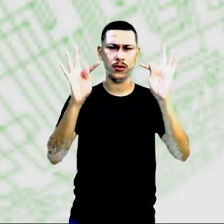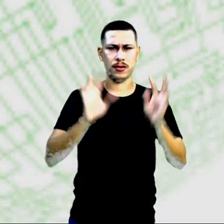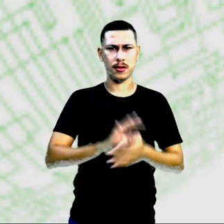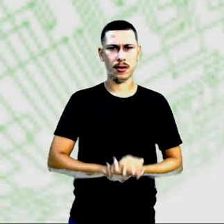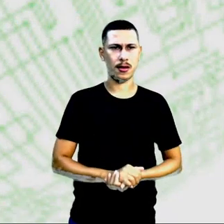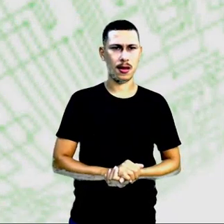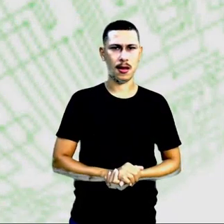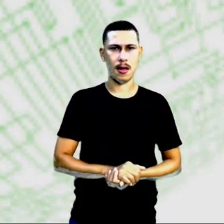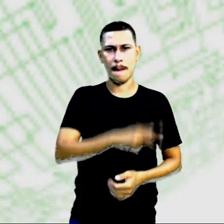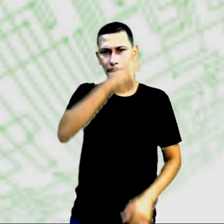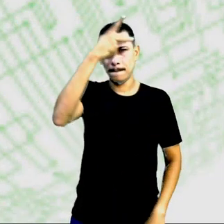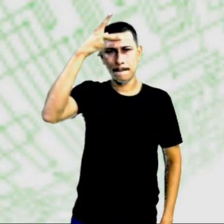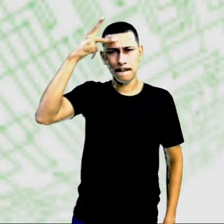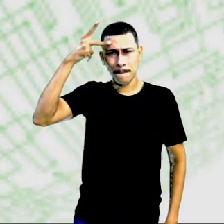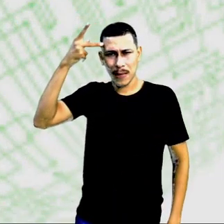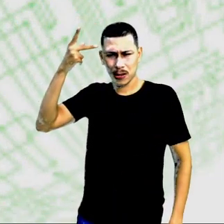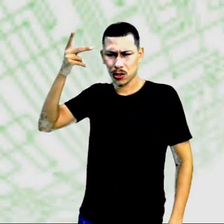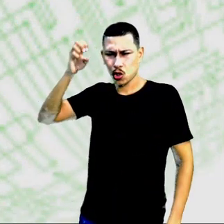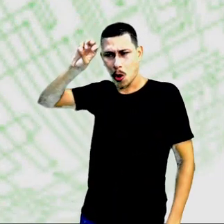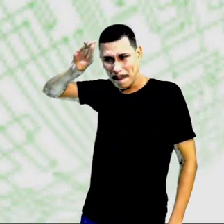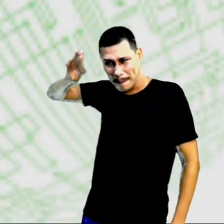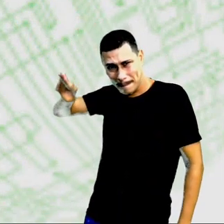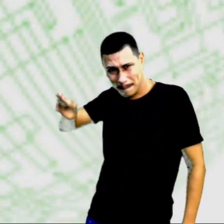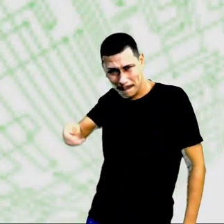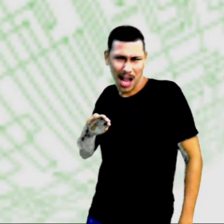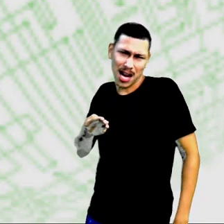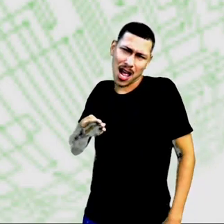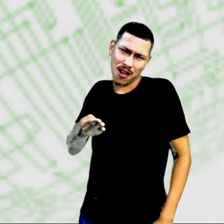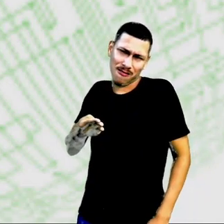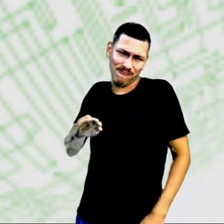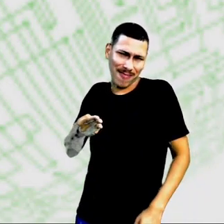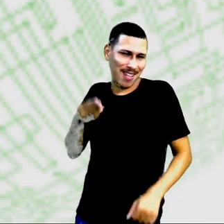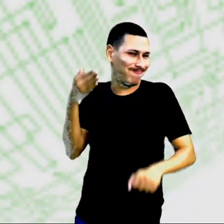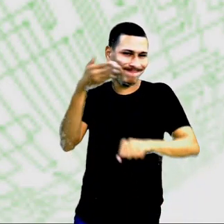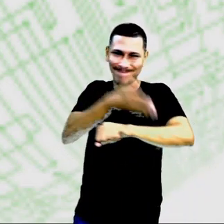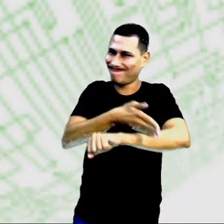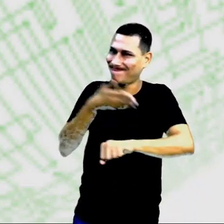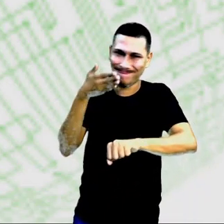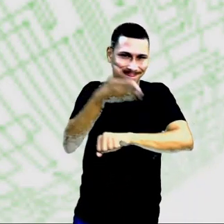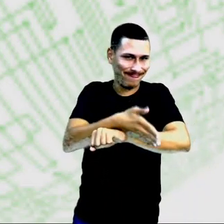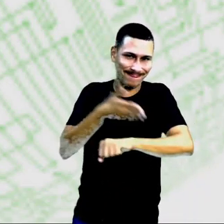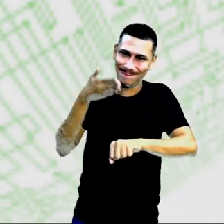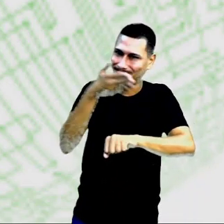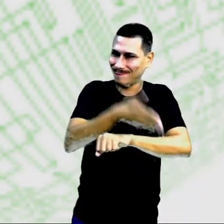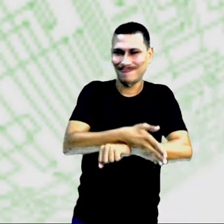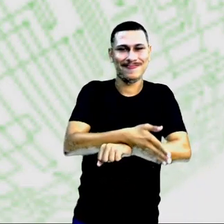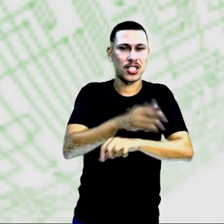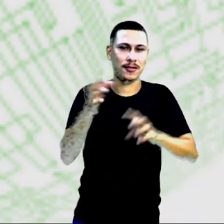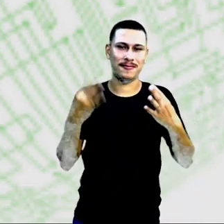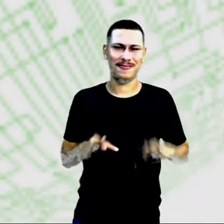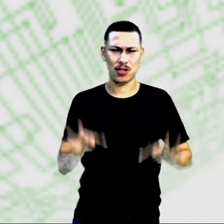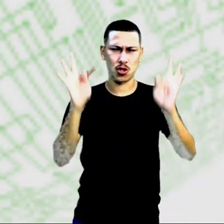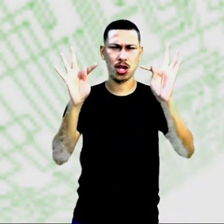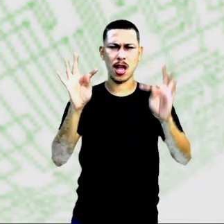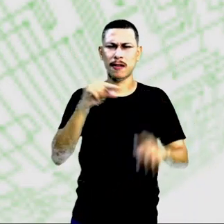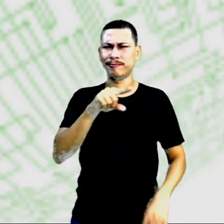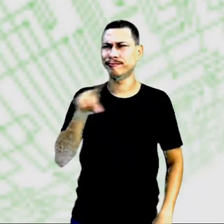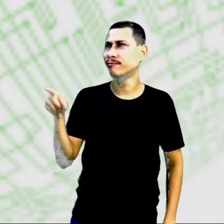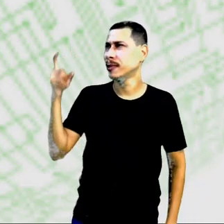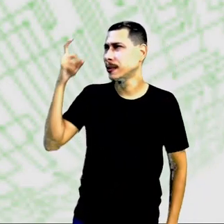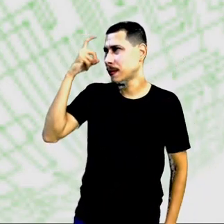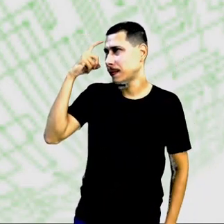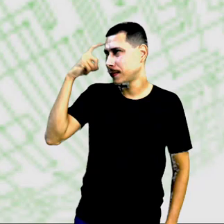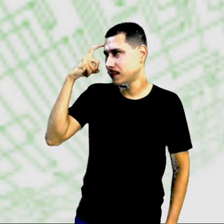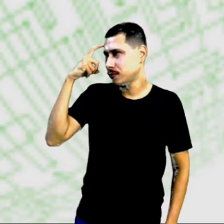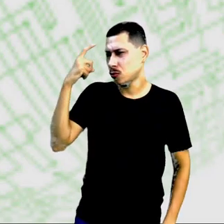Milhares de pessoas atualmente não têm acesso às tecnologias. Já pensou? A gente vê